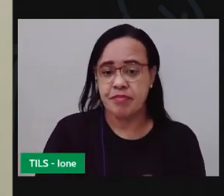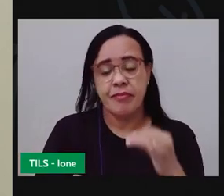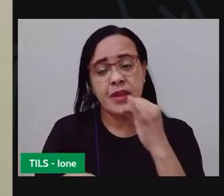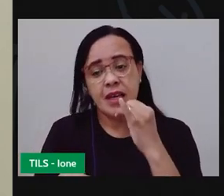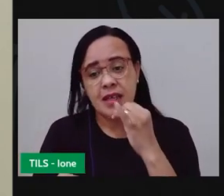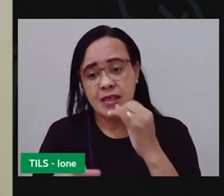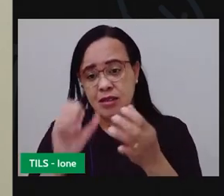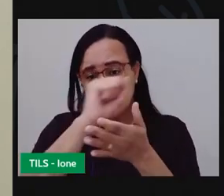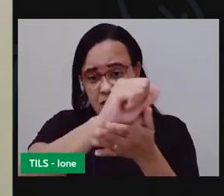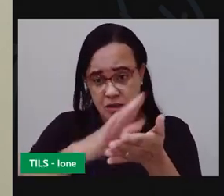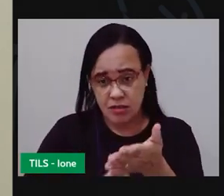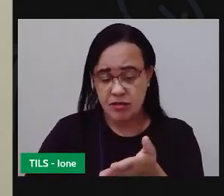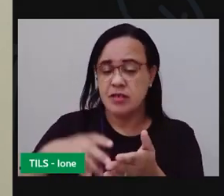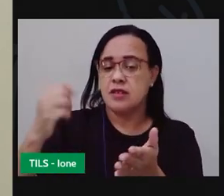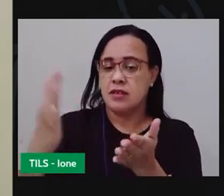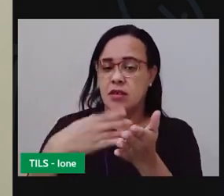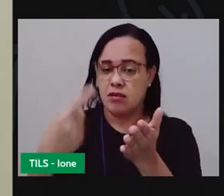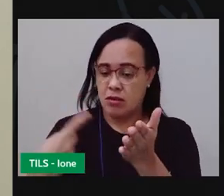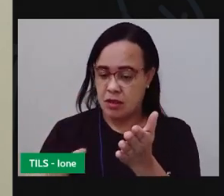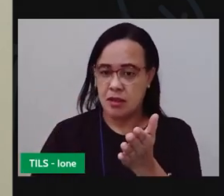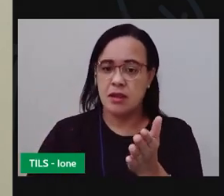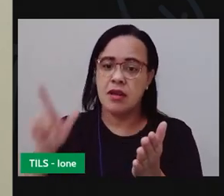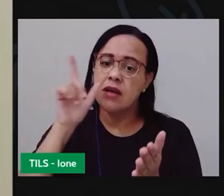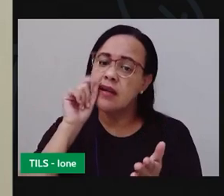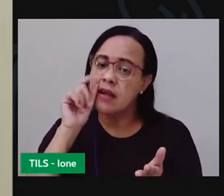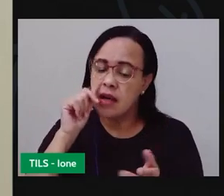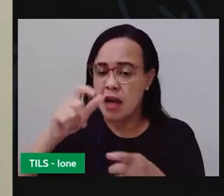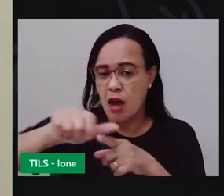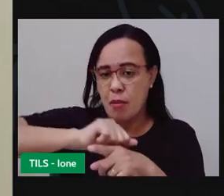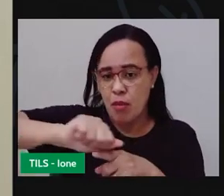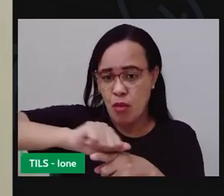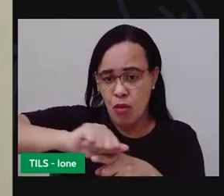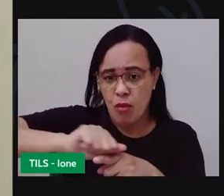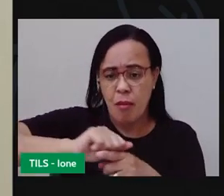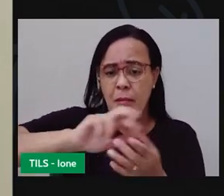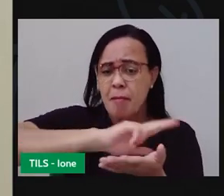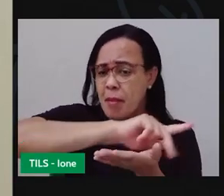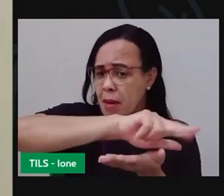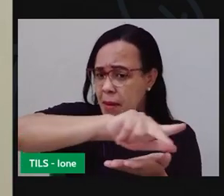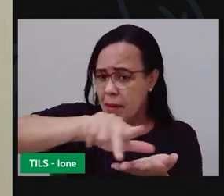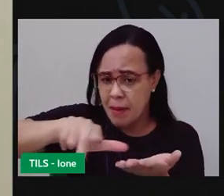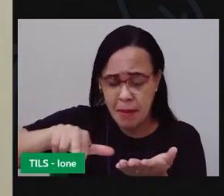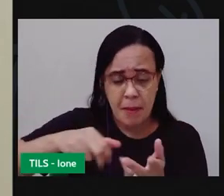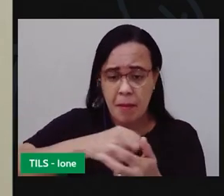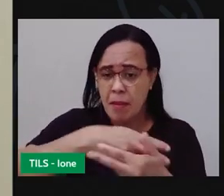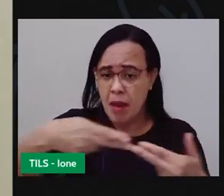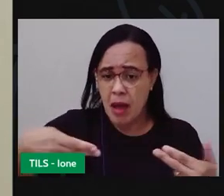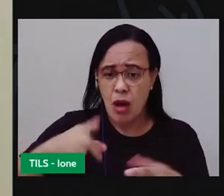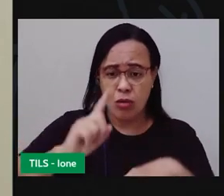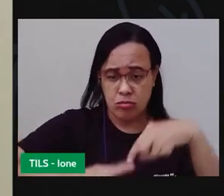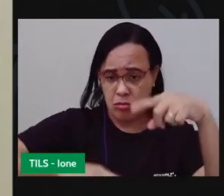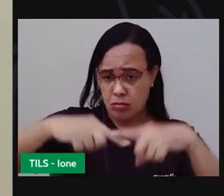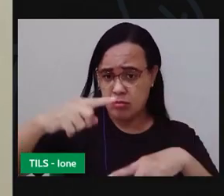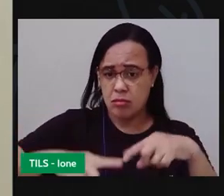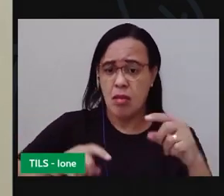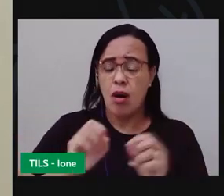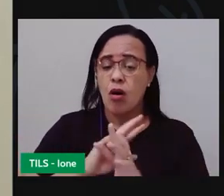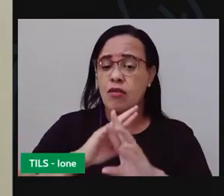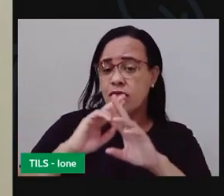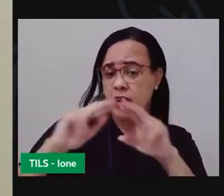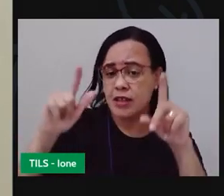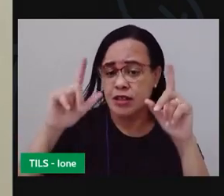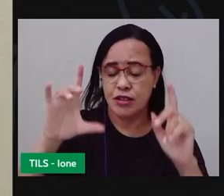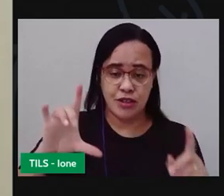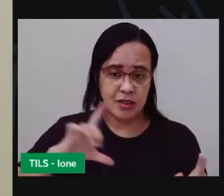caderno, o lápis, a borracha. São diferentes objetos. E